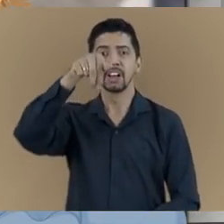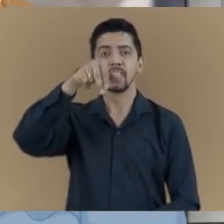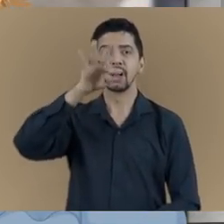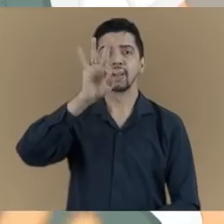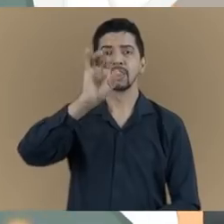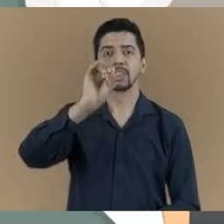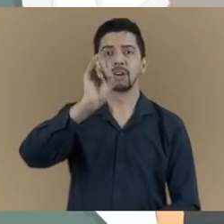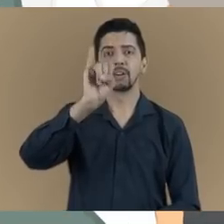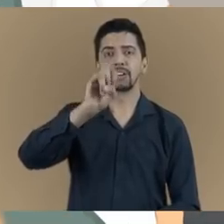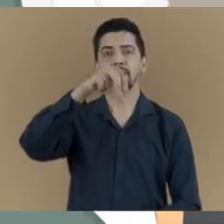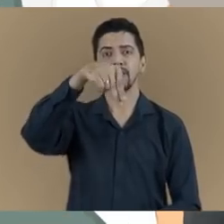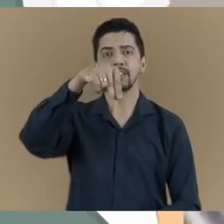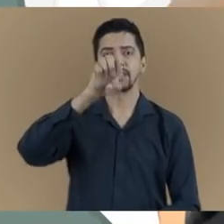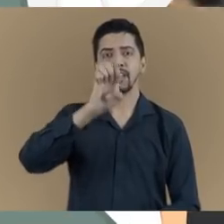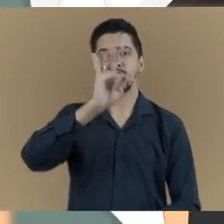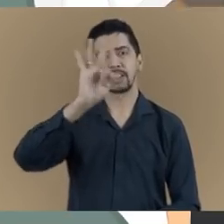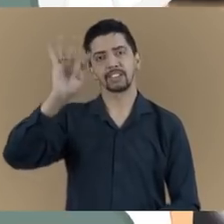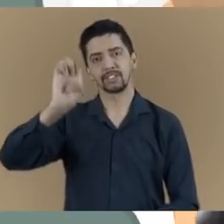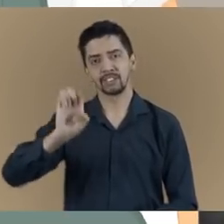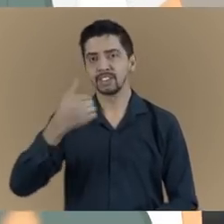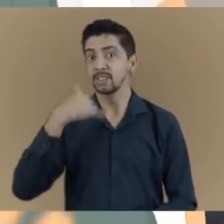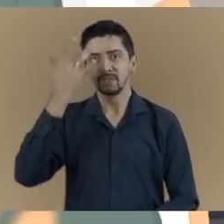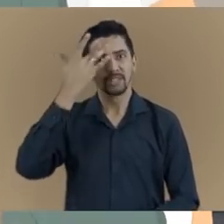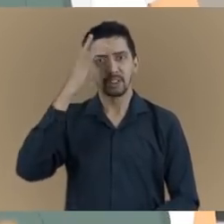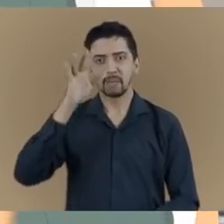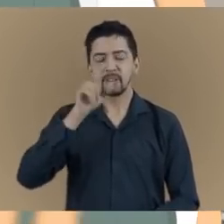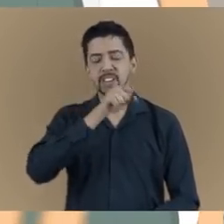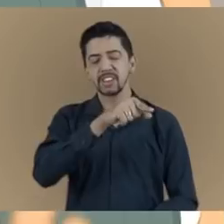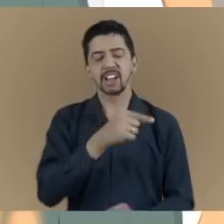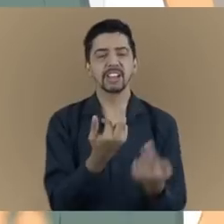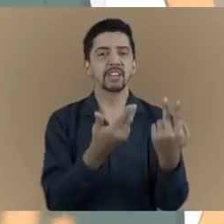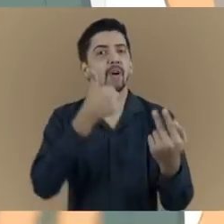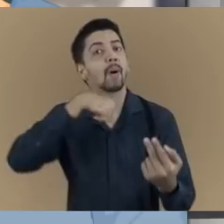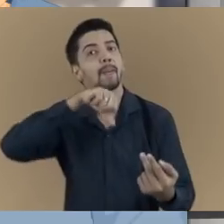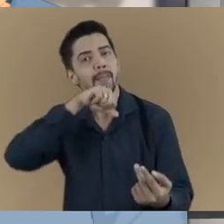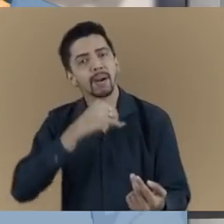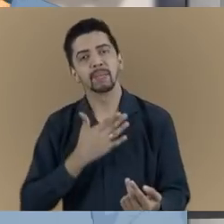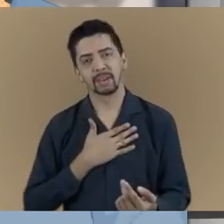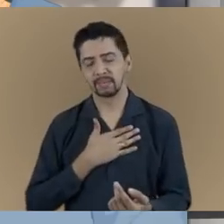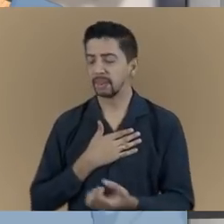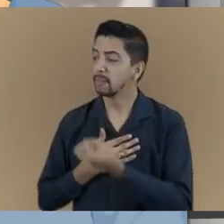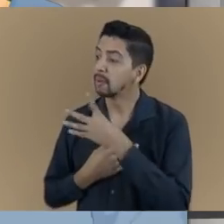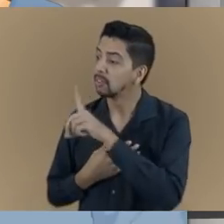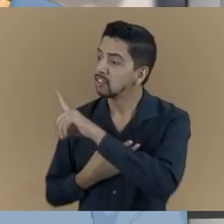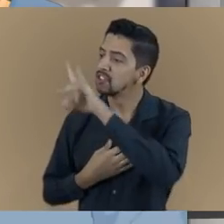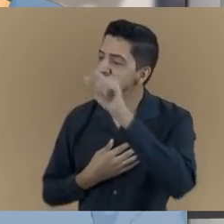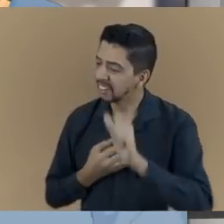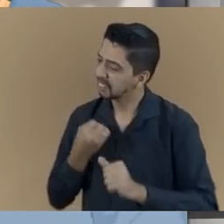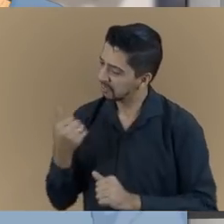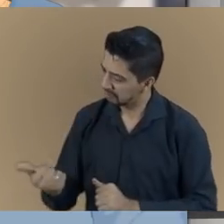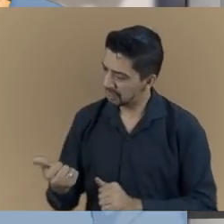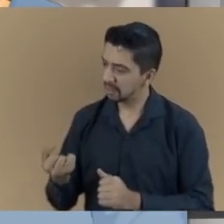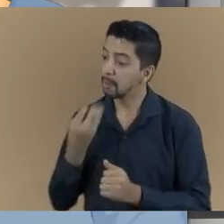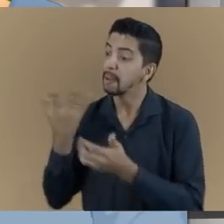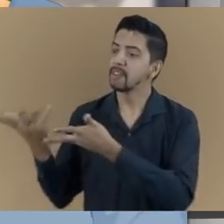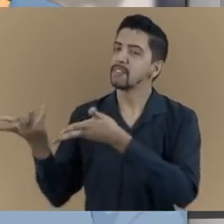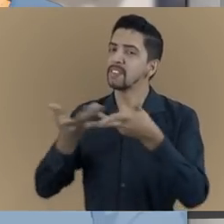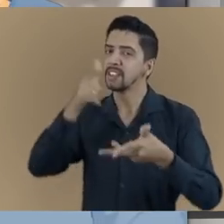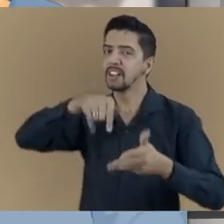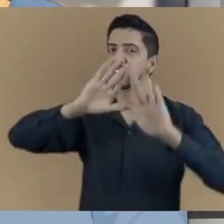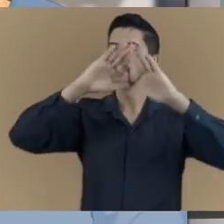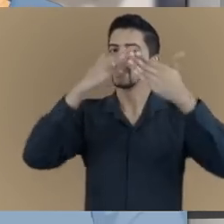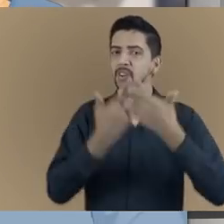Antoinette. Mal sabia que ela se tornaria uma segunda mãe pra mim. Bom dia. Tudo bem? Sejam bem